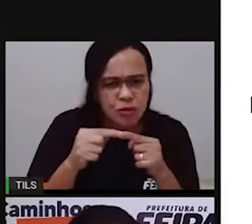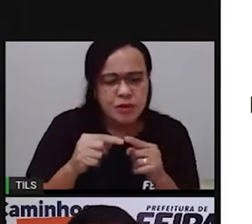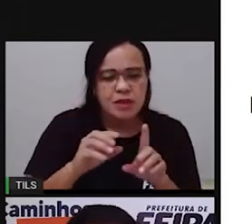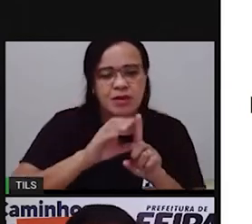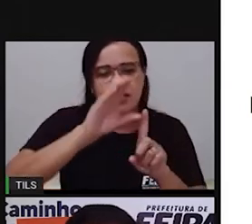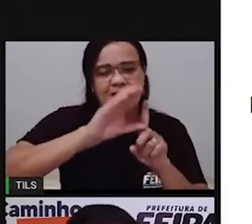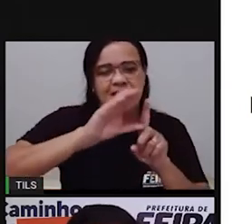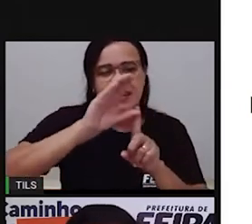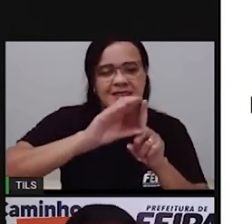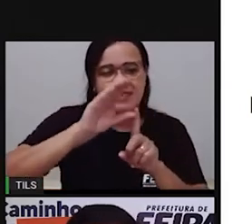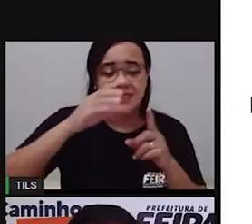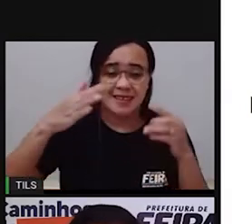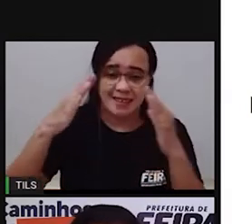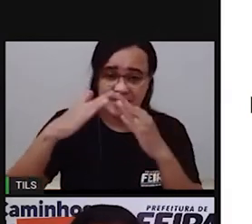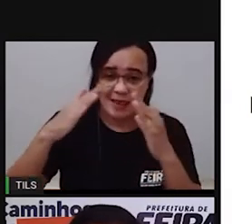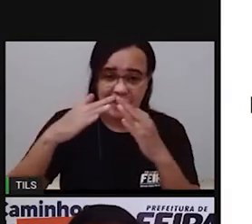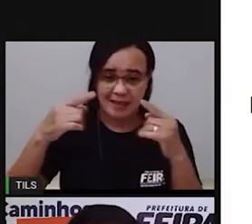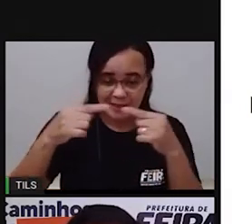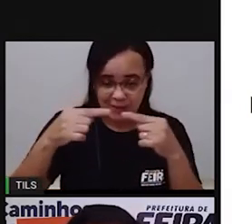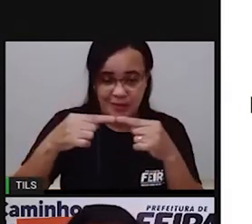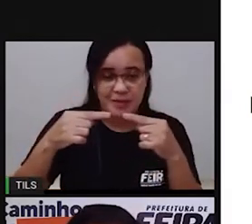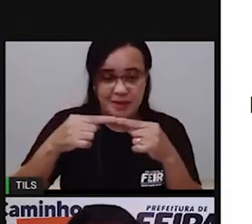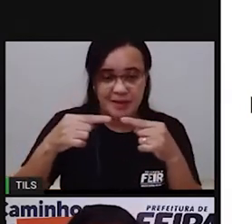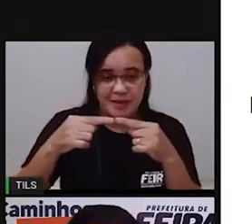pra ver se tá de acordo